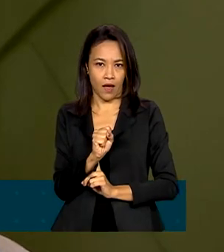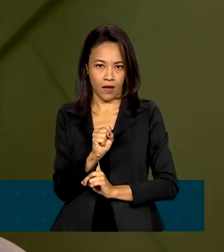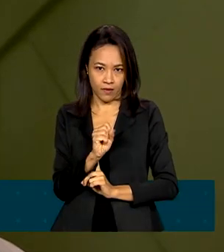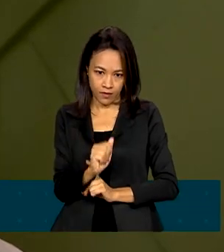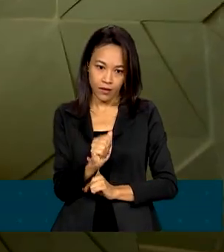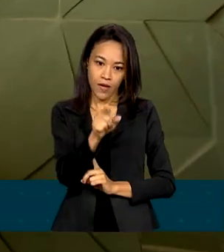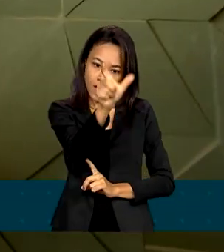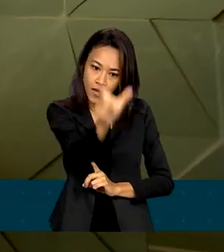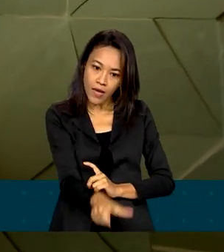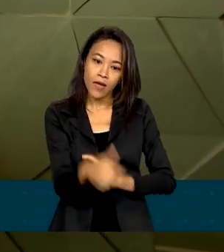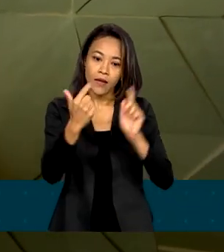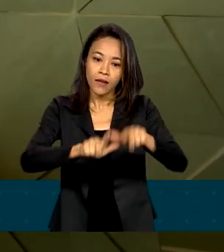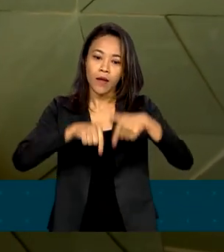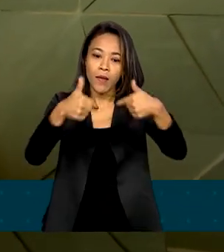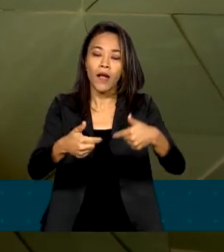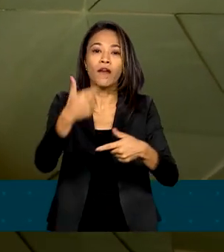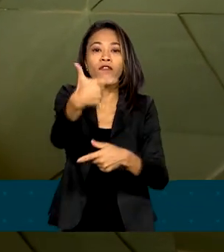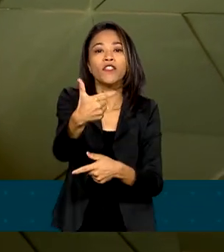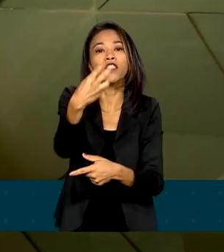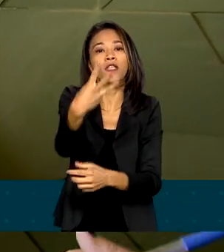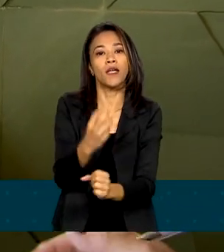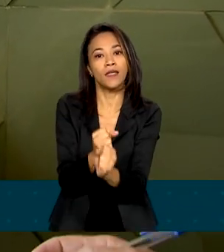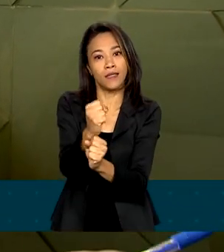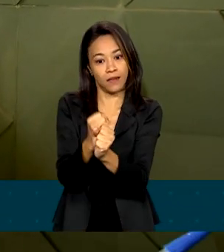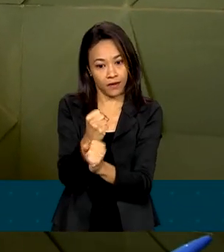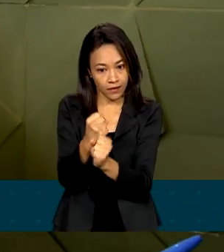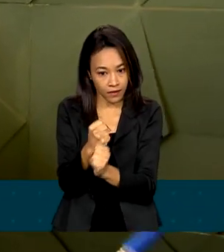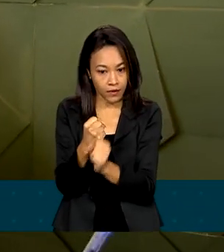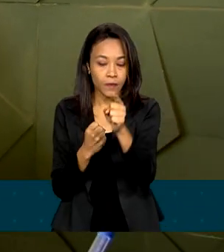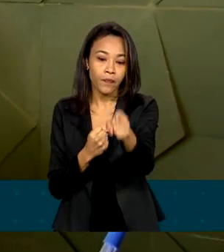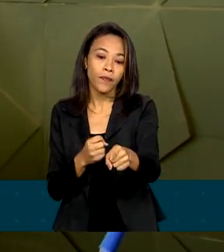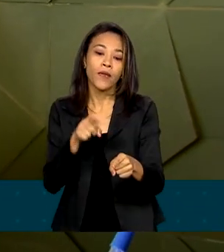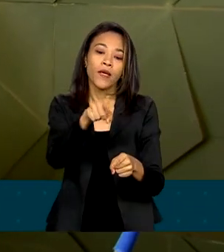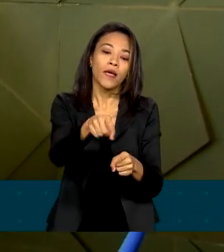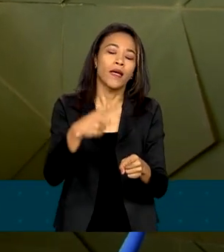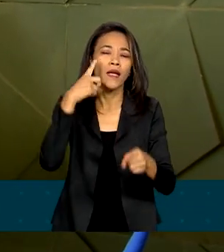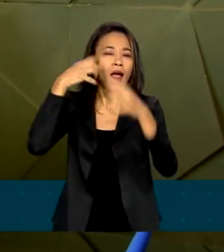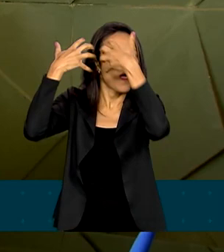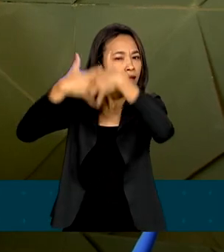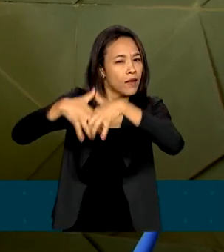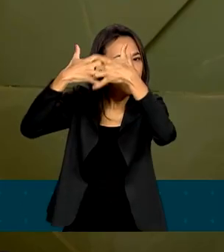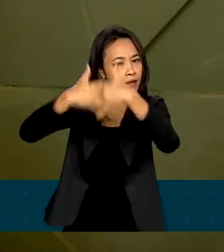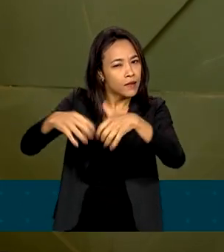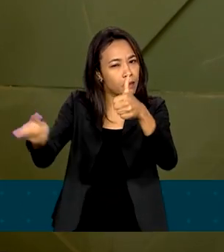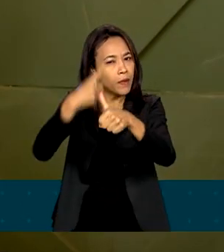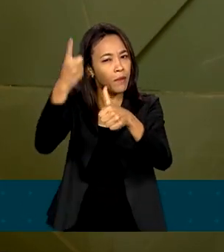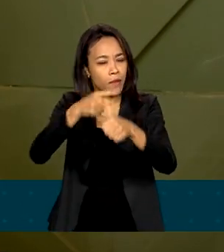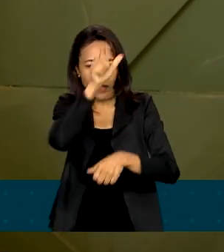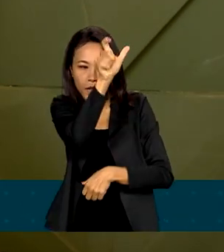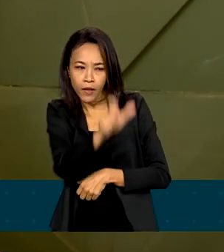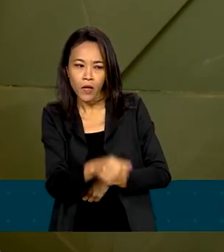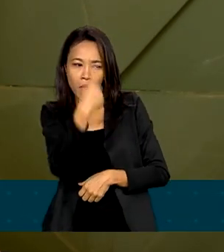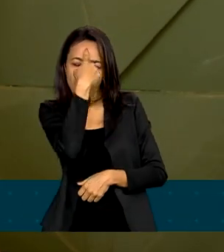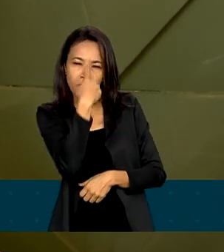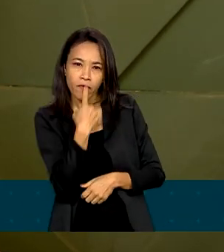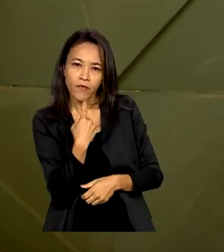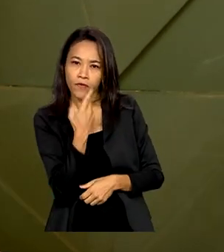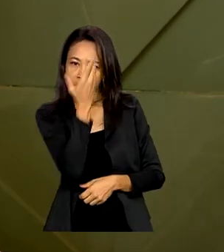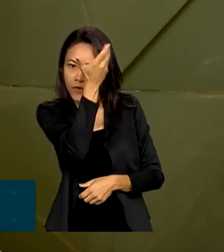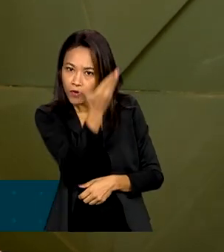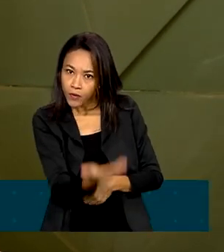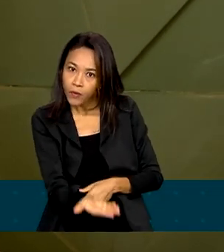anos. Antes de alugar um apartamento, ele faz uma análise do cliente. O perfil do cliente também